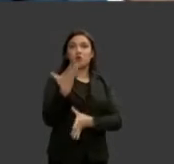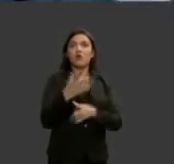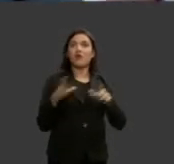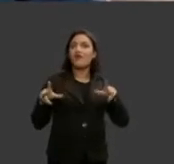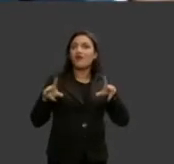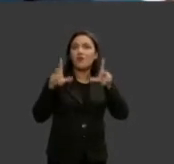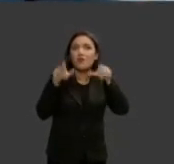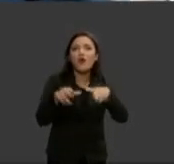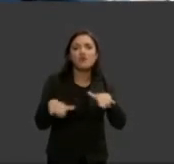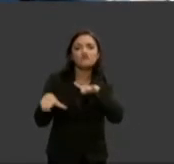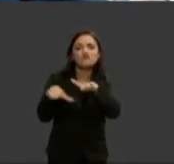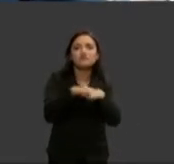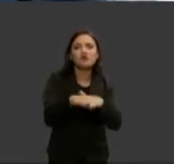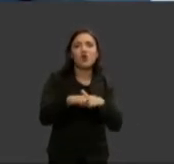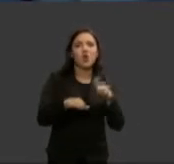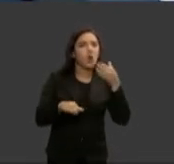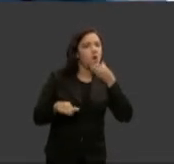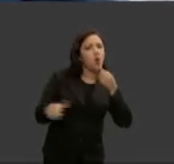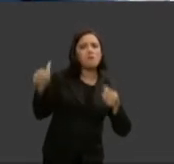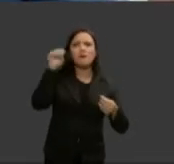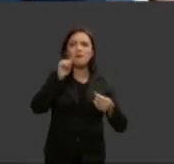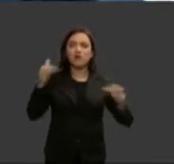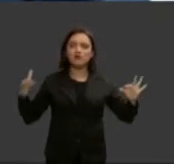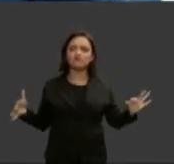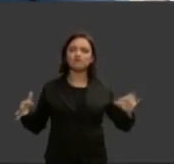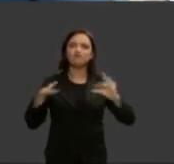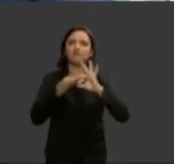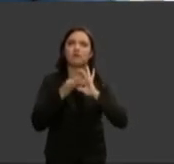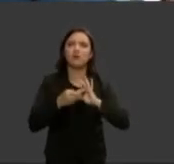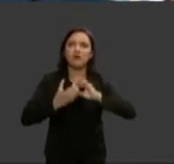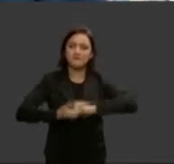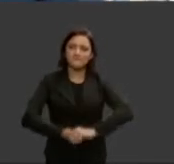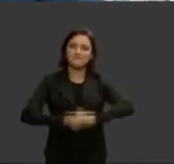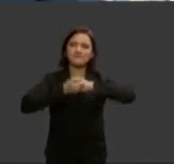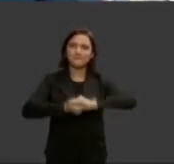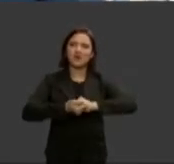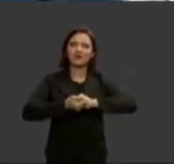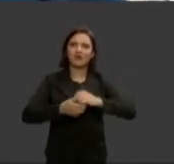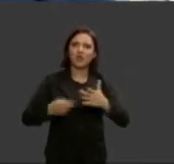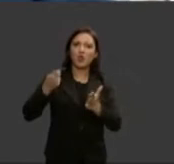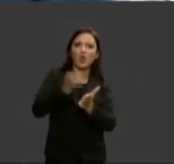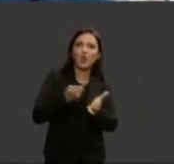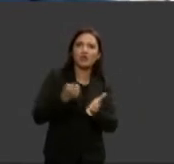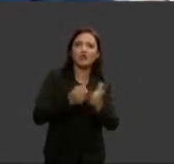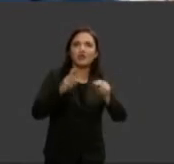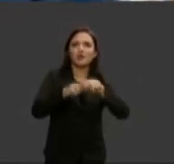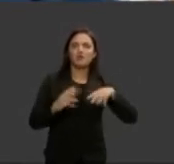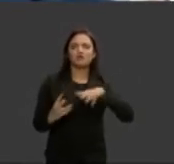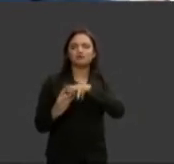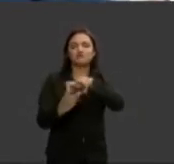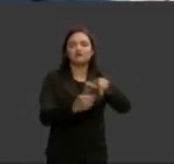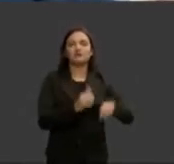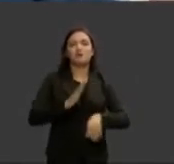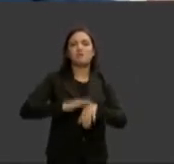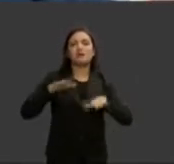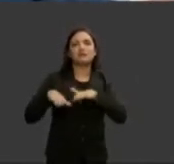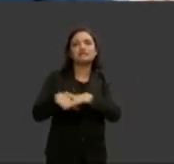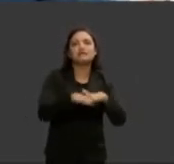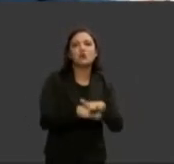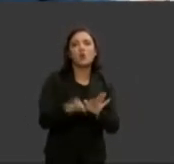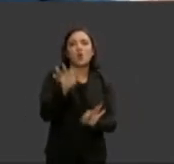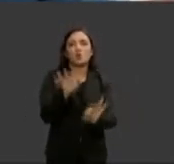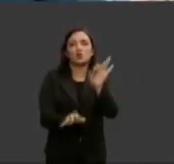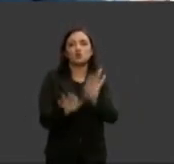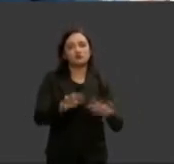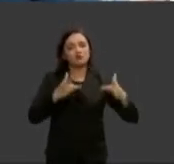dadas mulheres e homens pelo país pelo planeta mais igual mais solidário mais justo mais